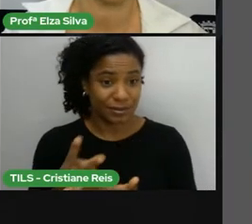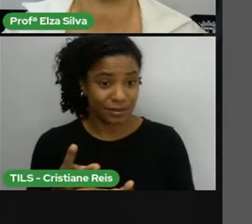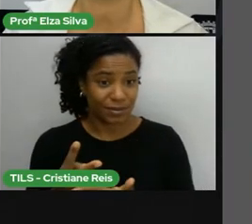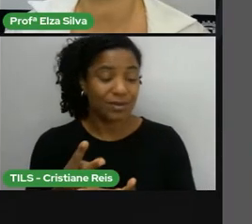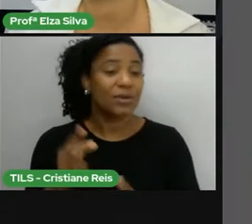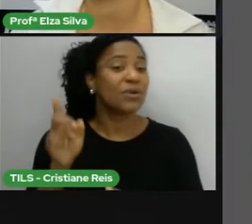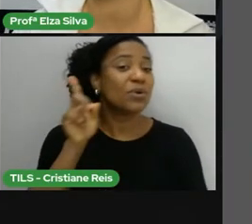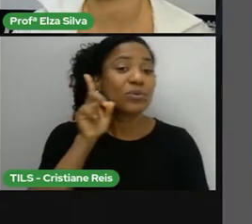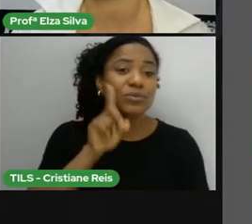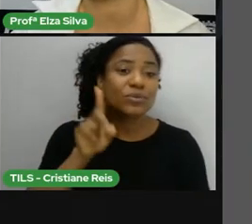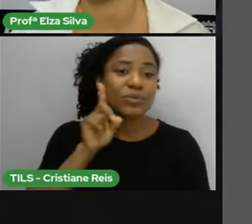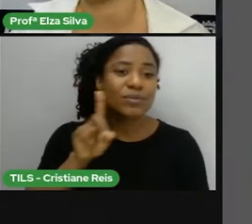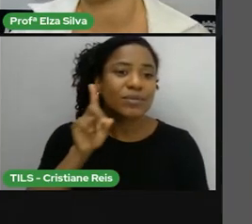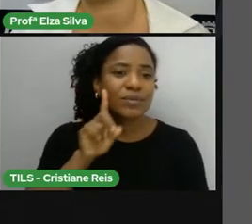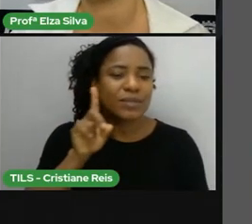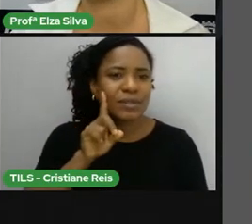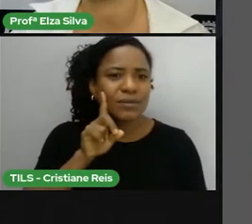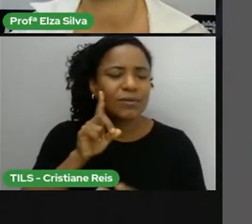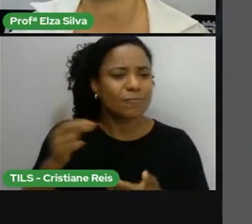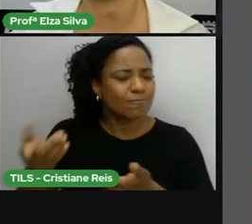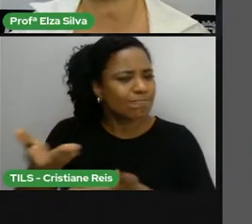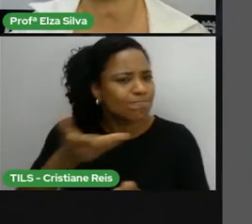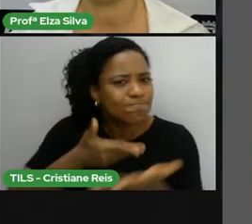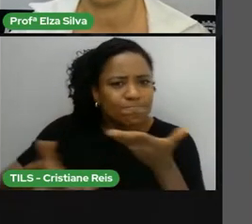as relações raciais?